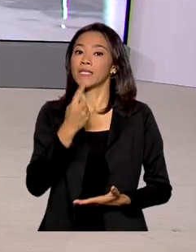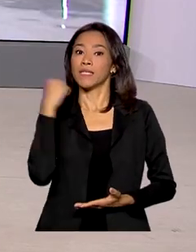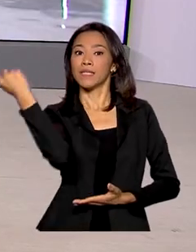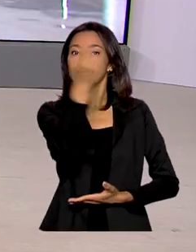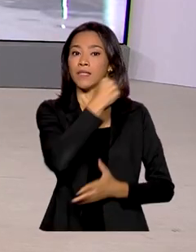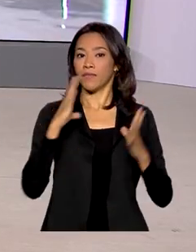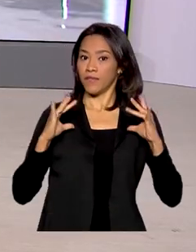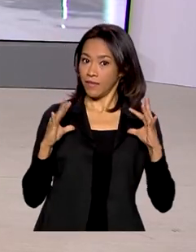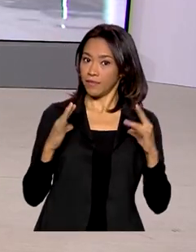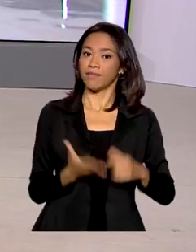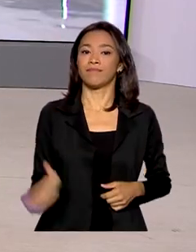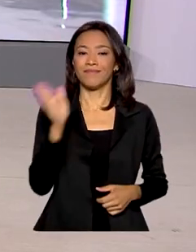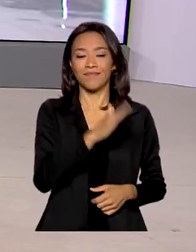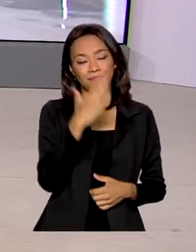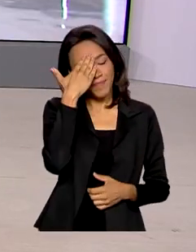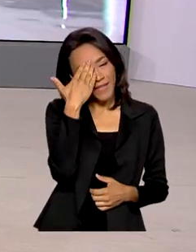Tá certo, Glauco. Obrigada pelas suas informações.